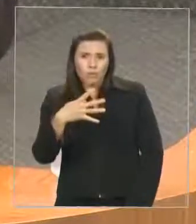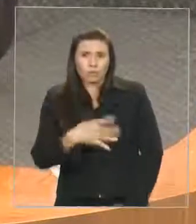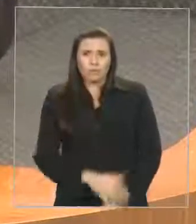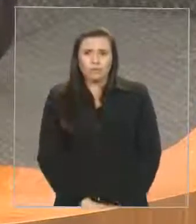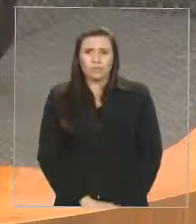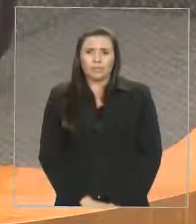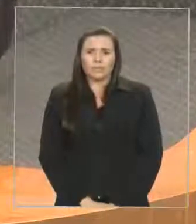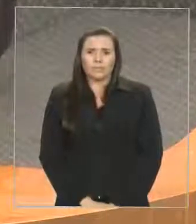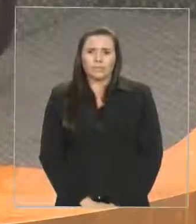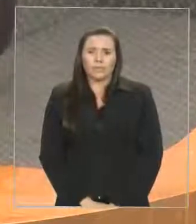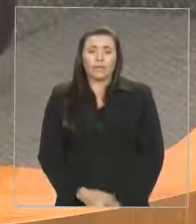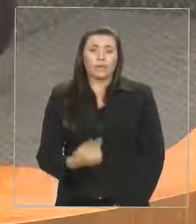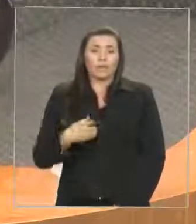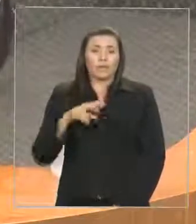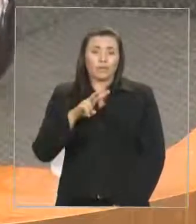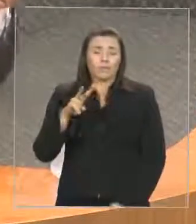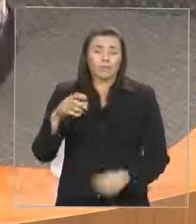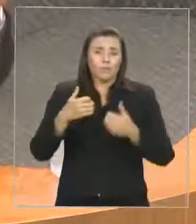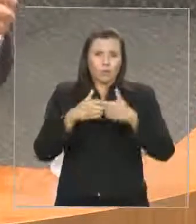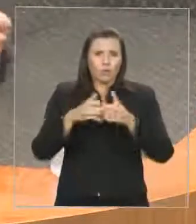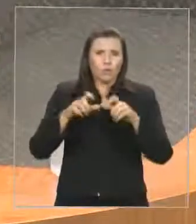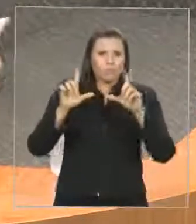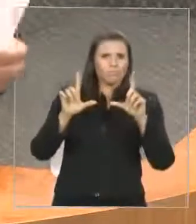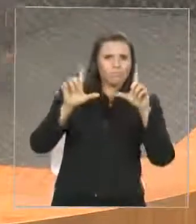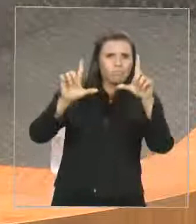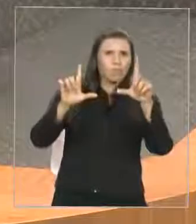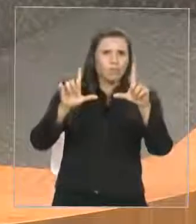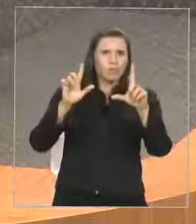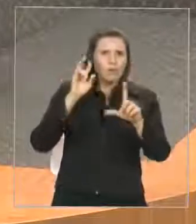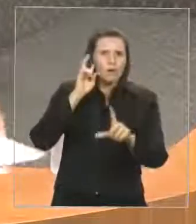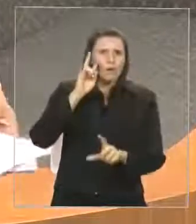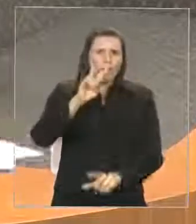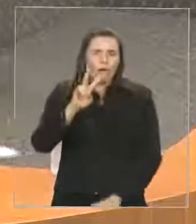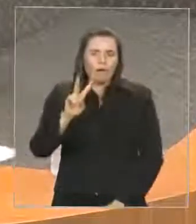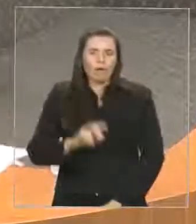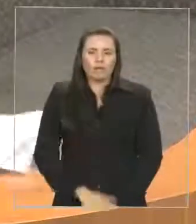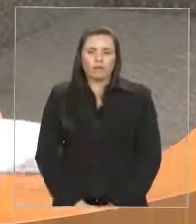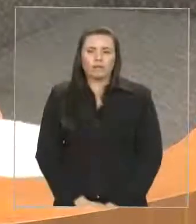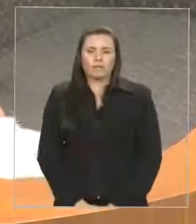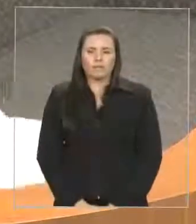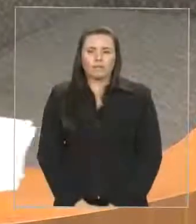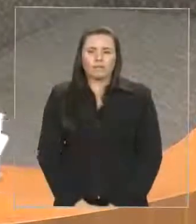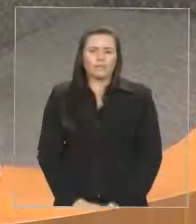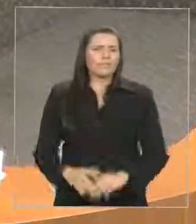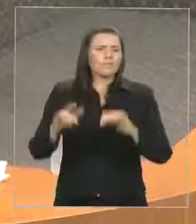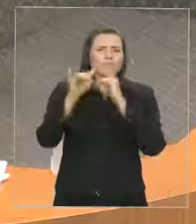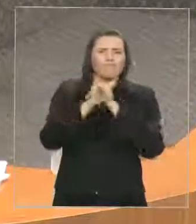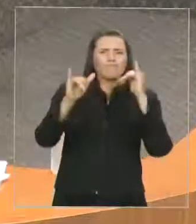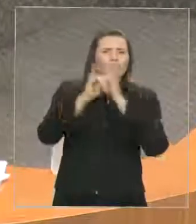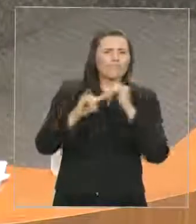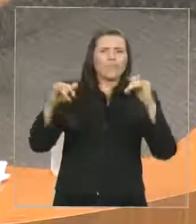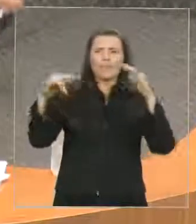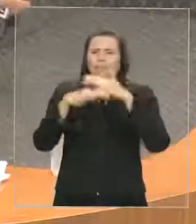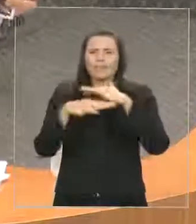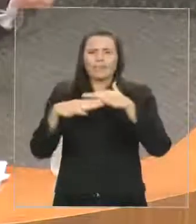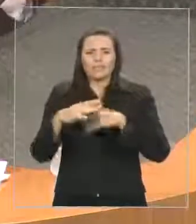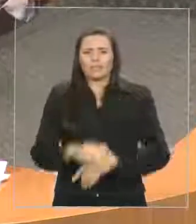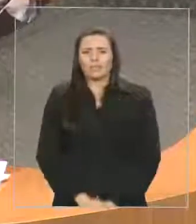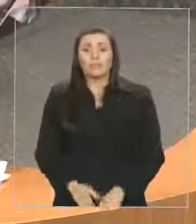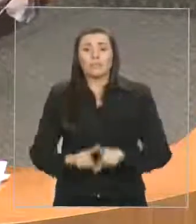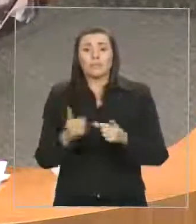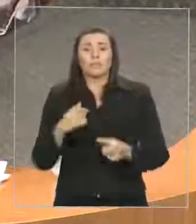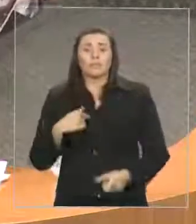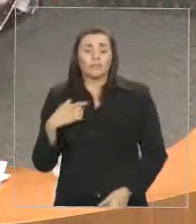em altidões espalhadas pela cidade, e senhoras e senhores, eu encontrei na periferia de